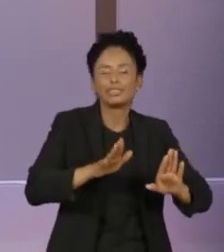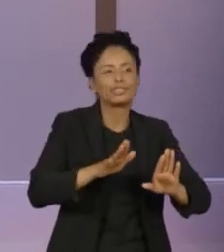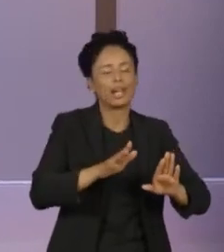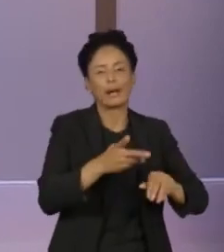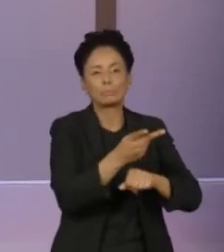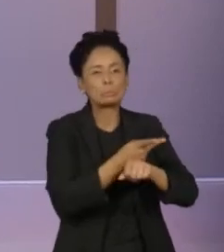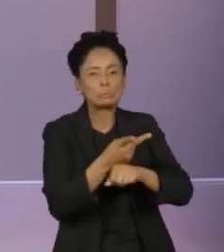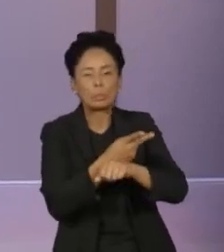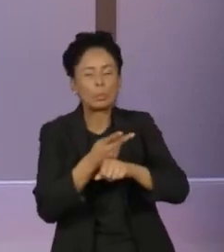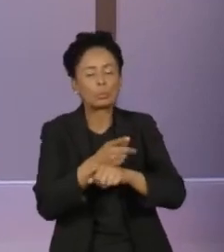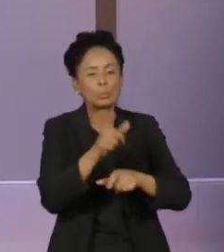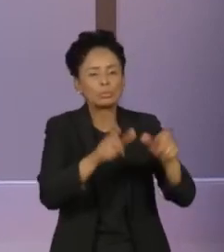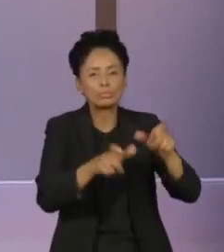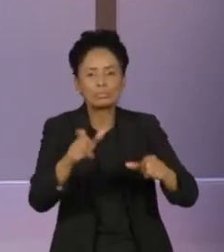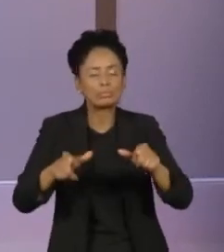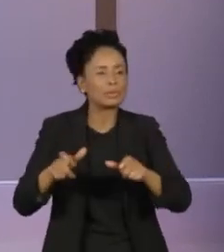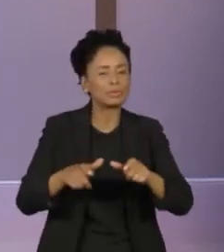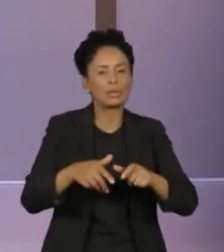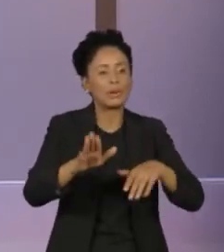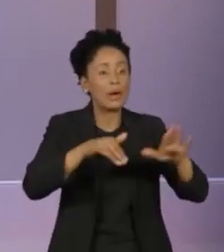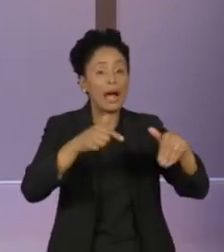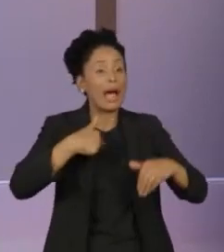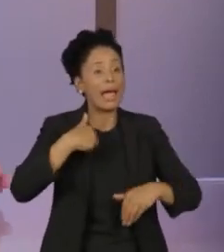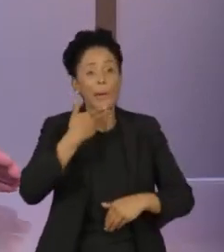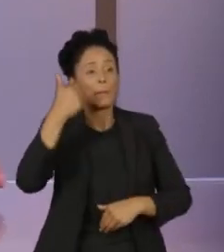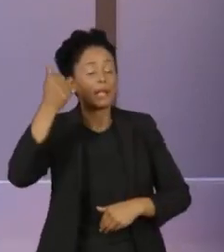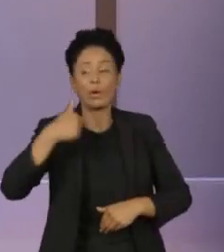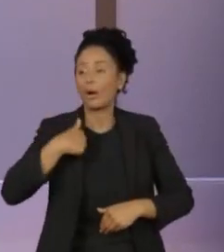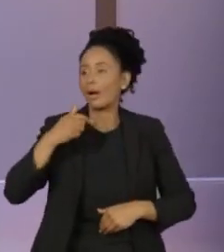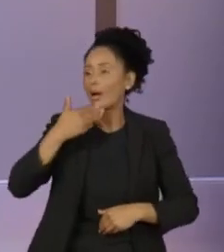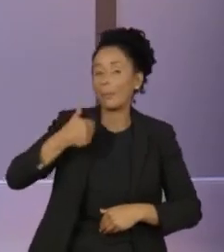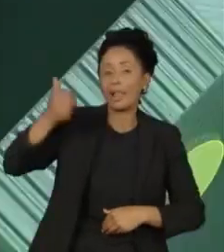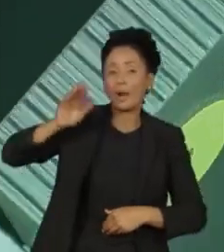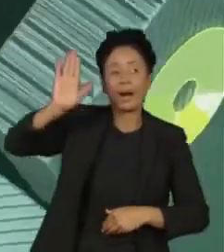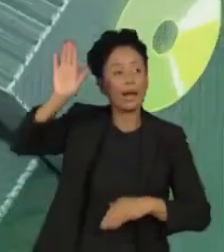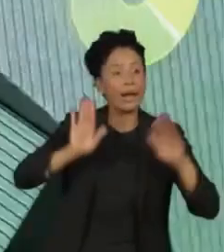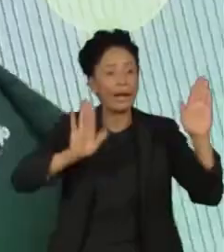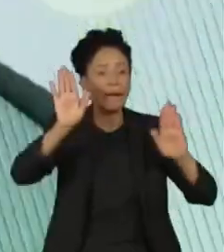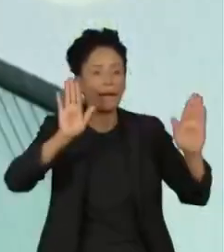convencer os eleitores que são a melhor alternativa. E a gente fica de olho.